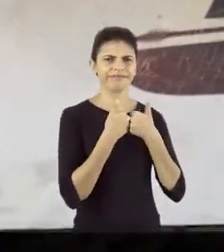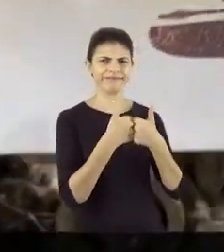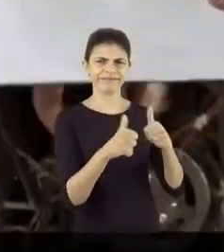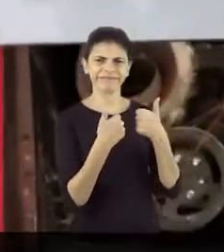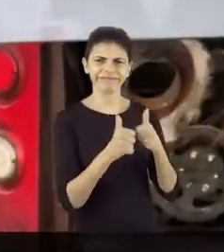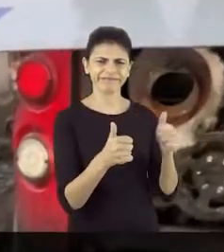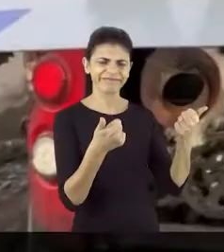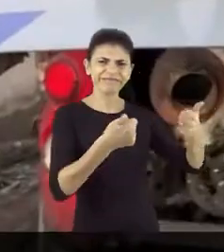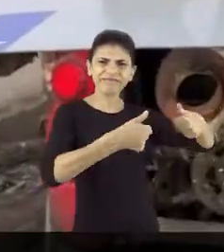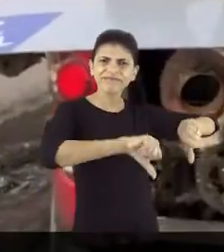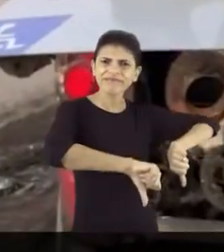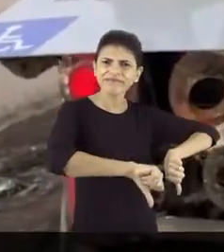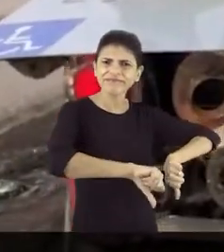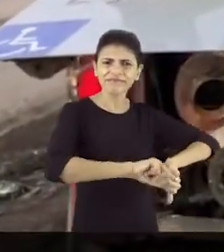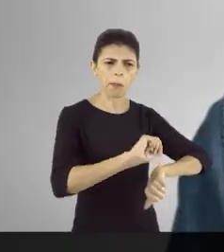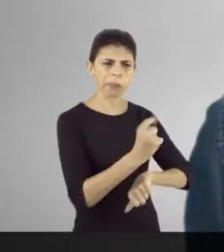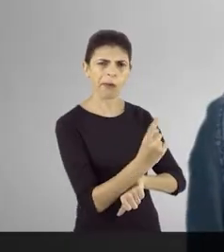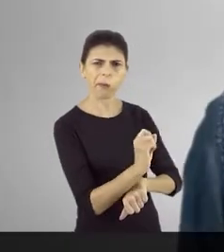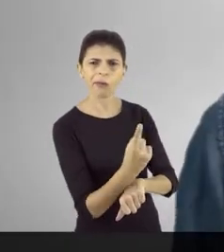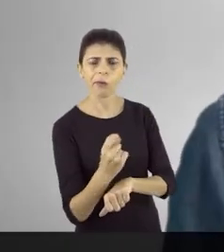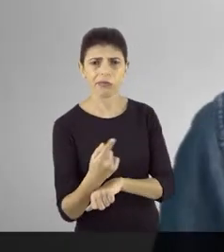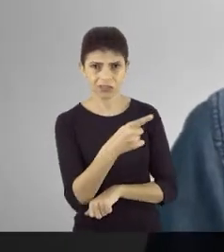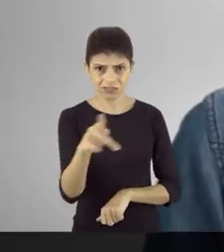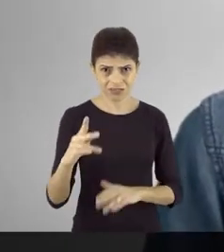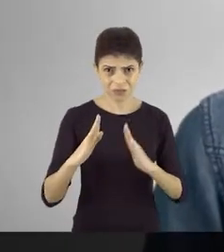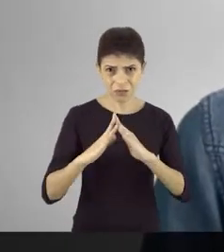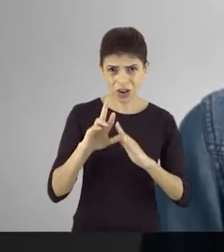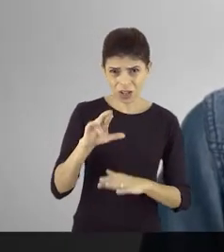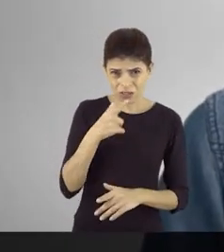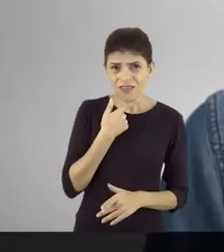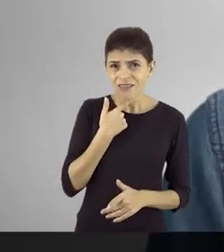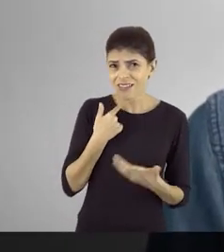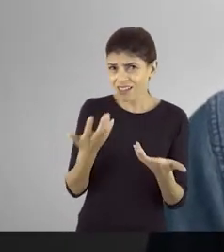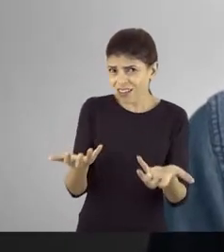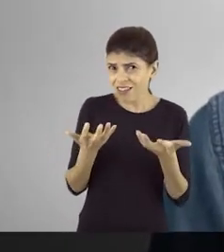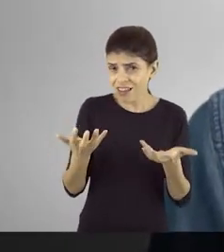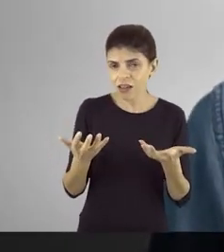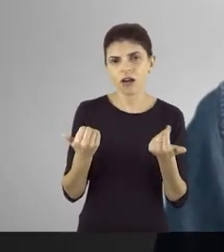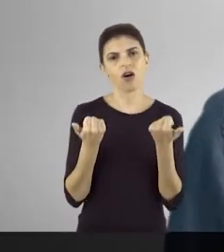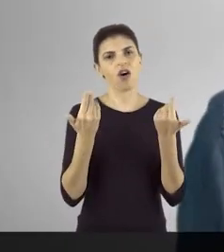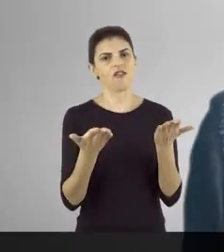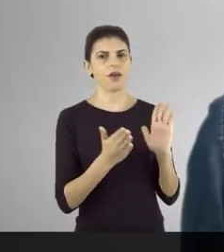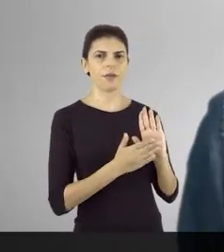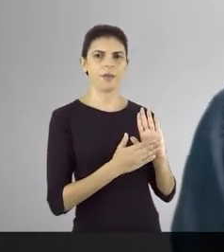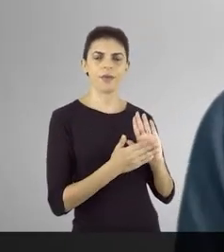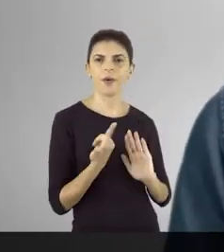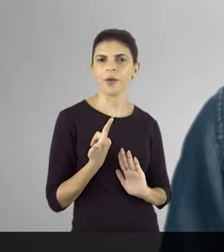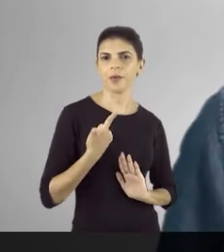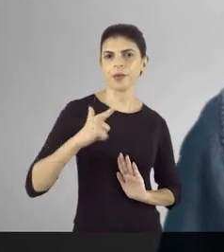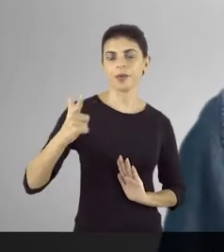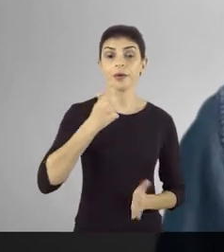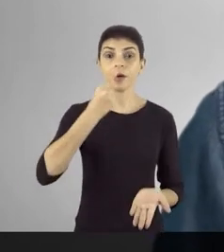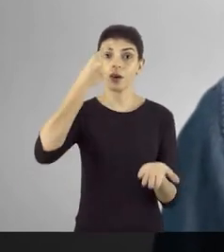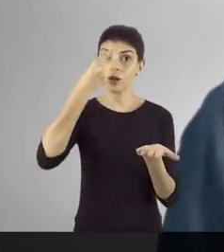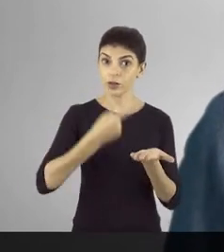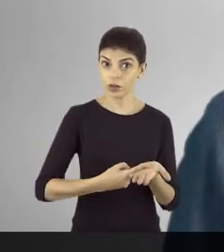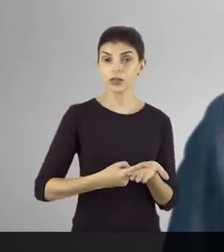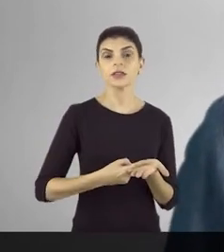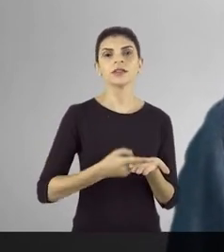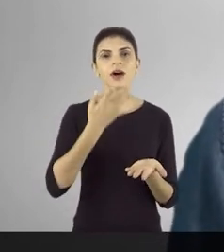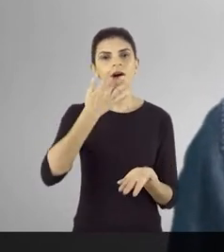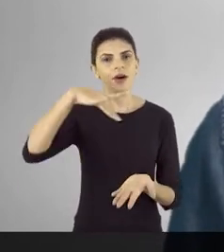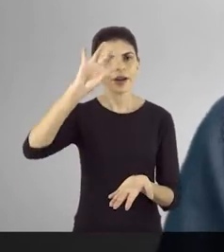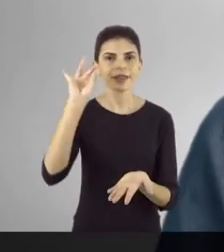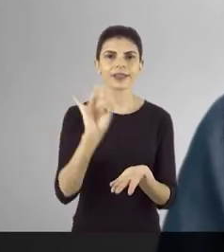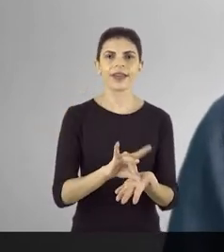transportes caindo aos pedaços. Não é isso que o carioca de bem deseja. Ofereço uma outra opção. Meu